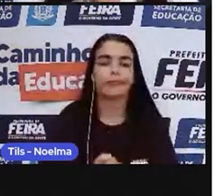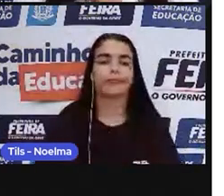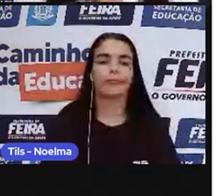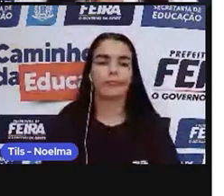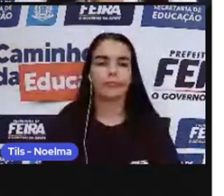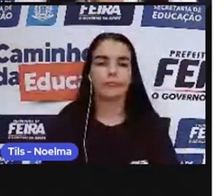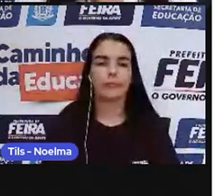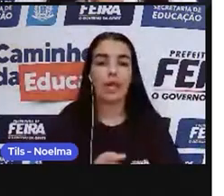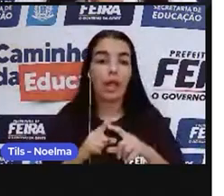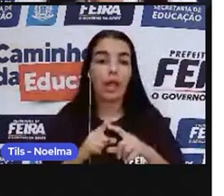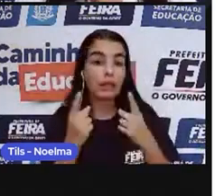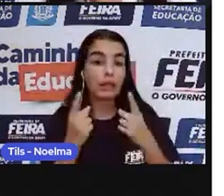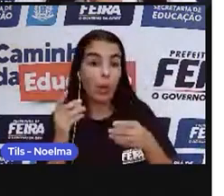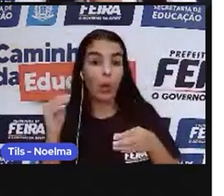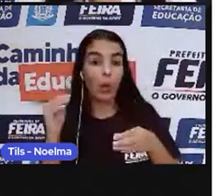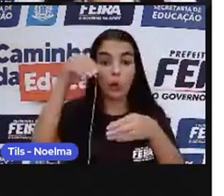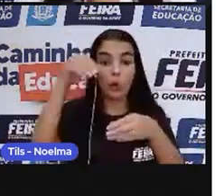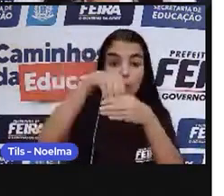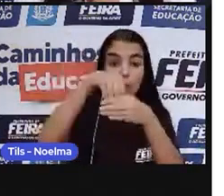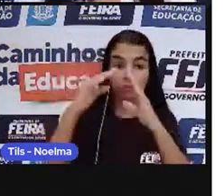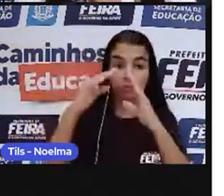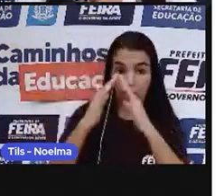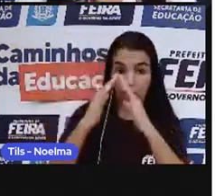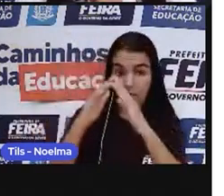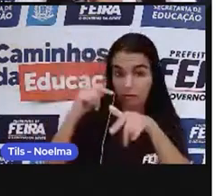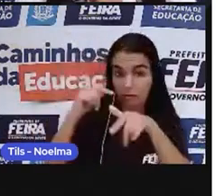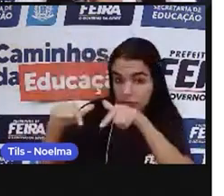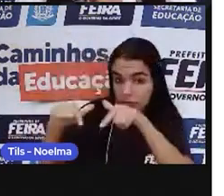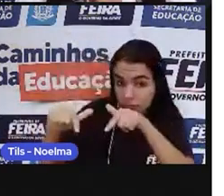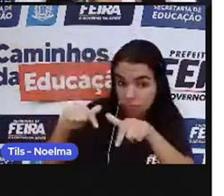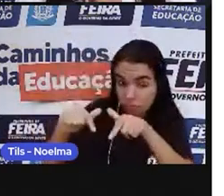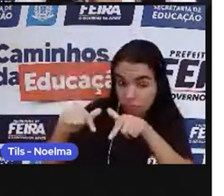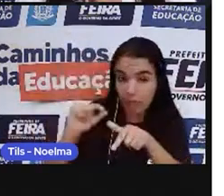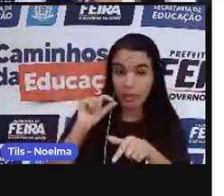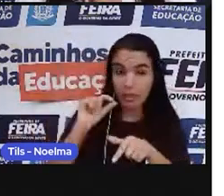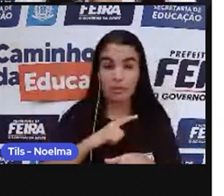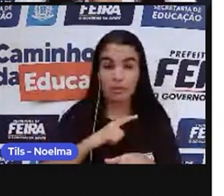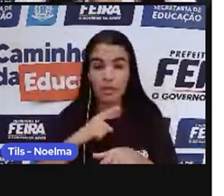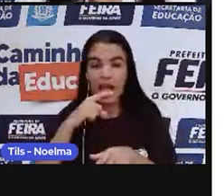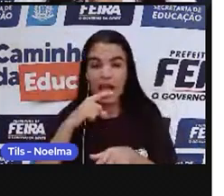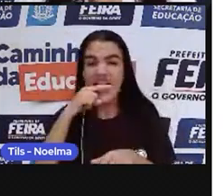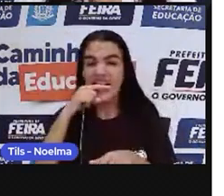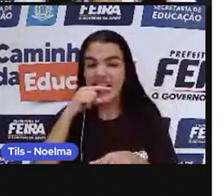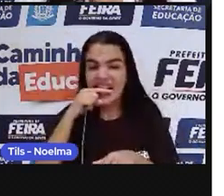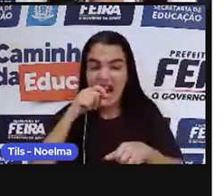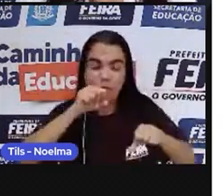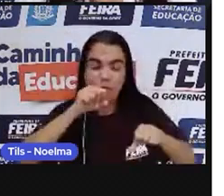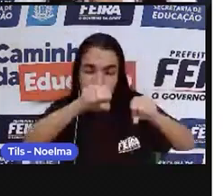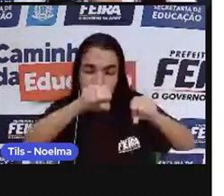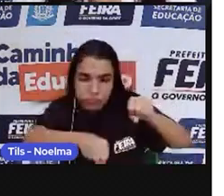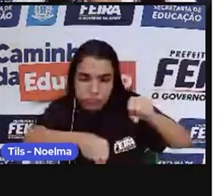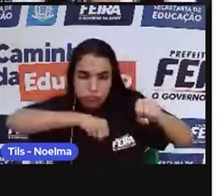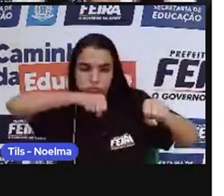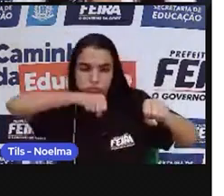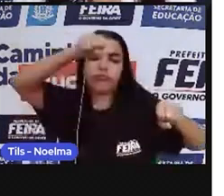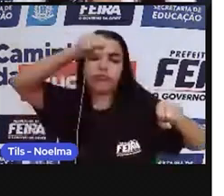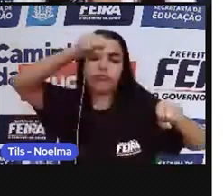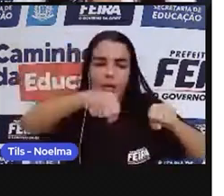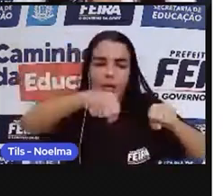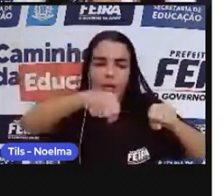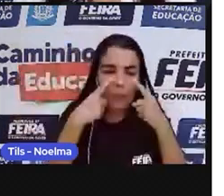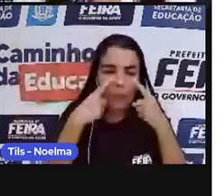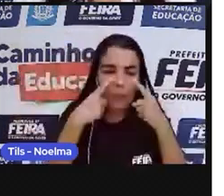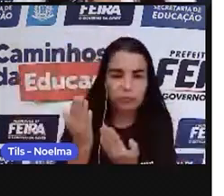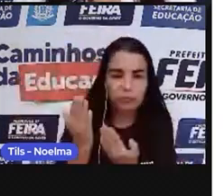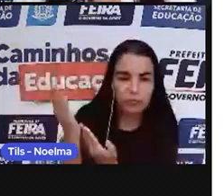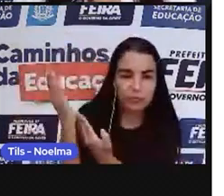No engenho, ficava ainda uma moenda, onde a cana de açúcar era moída, tal qual temos aqui na imagem.